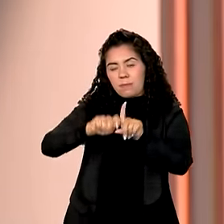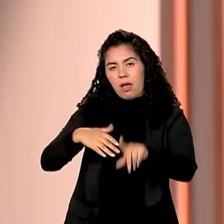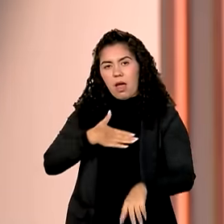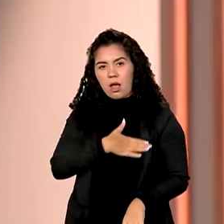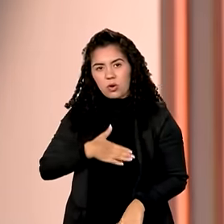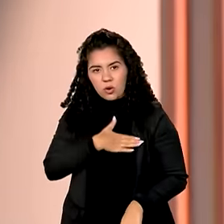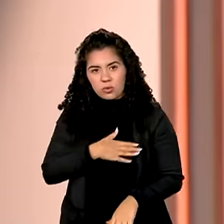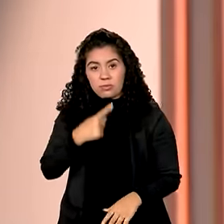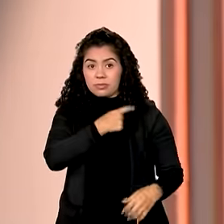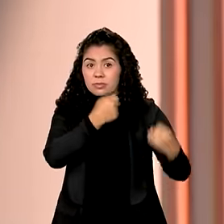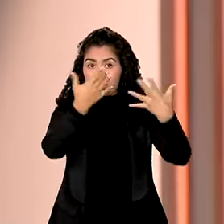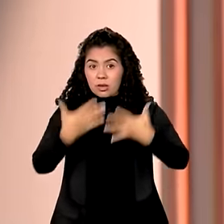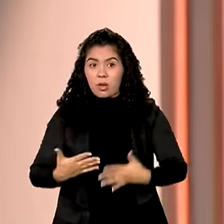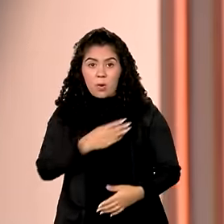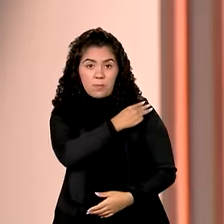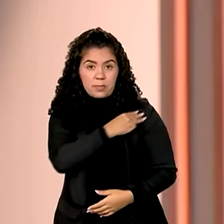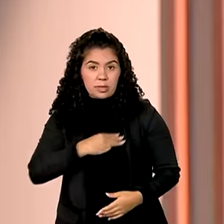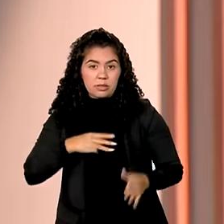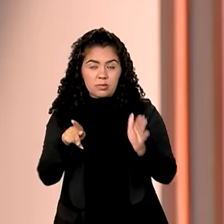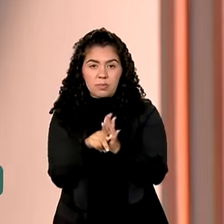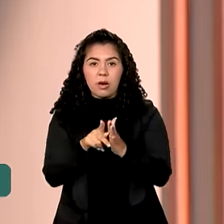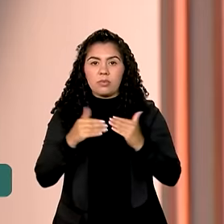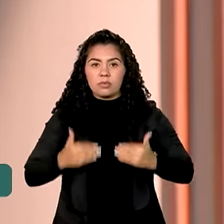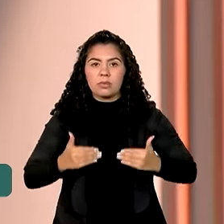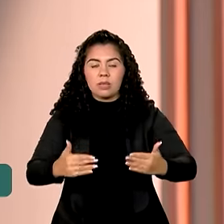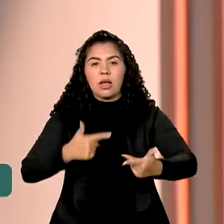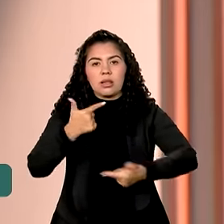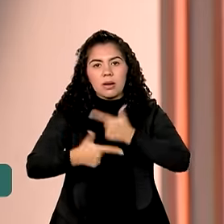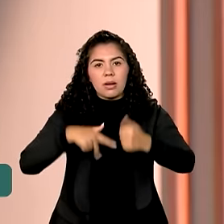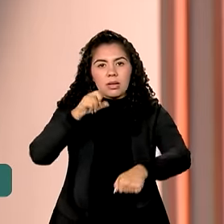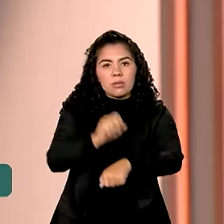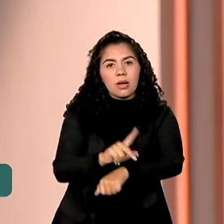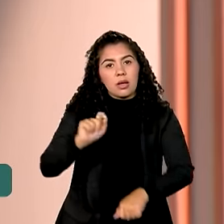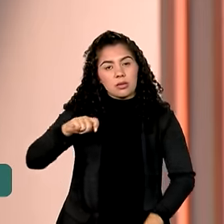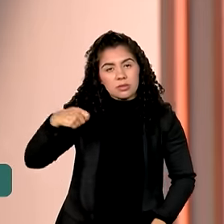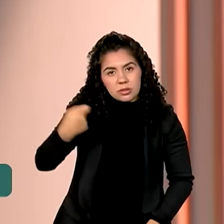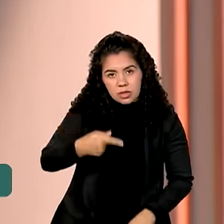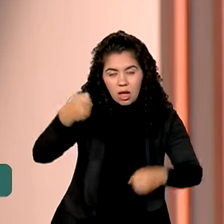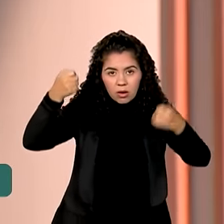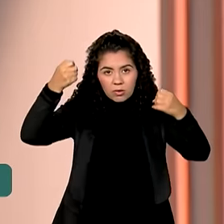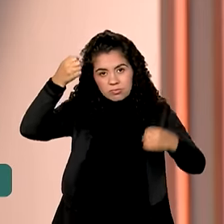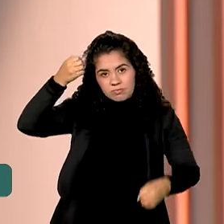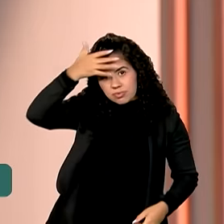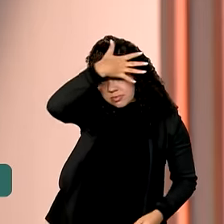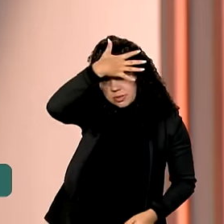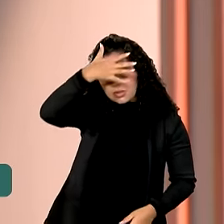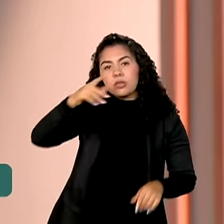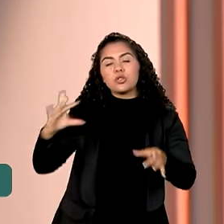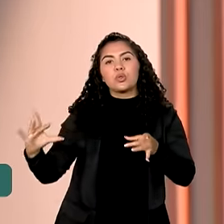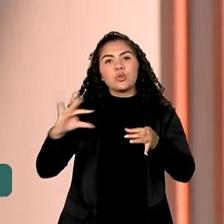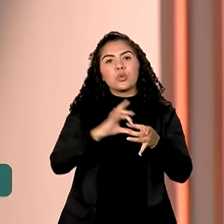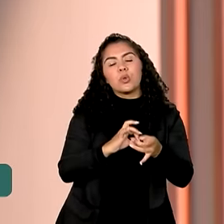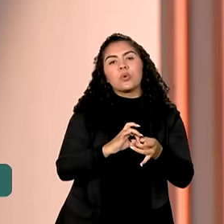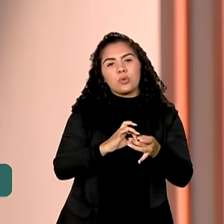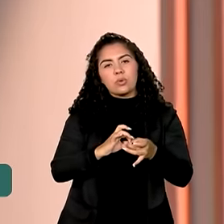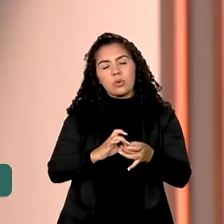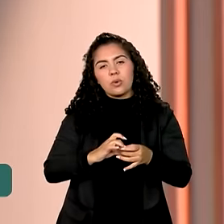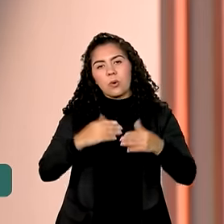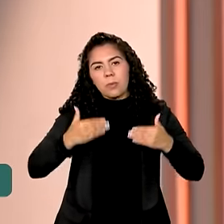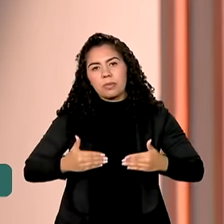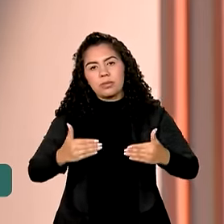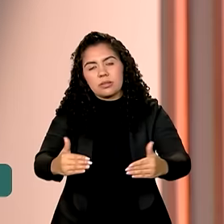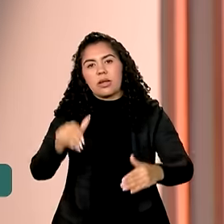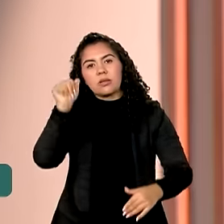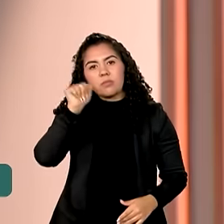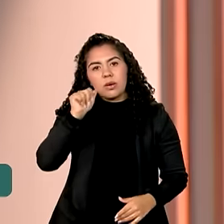O ministro do Trabalho e Emprego, Luiz Marinho, e a ministra das Mulheres, Cida Gonçalves, participaram de uma reunião com